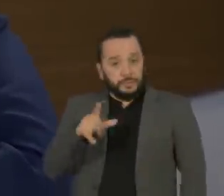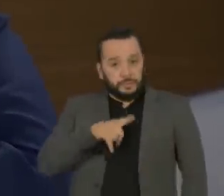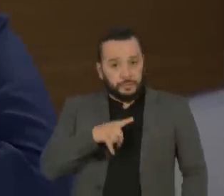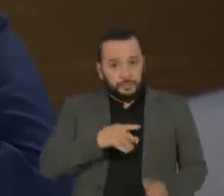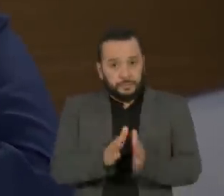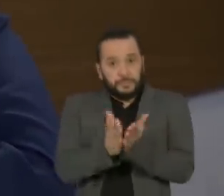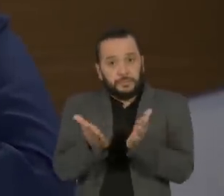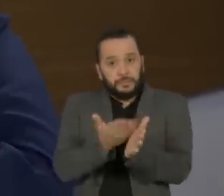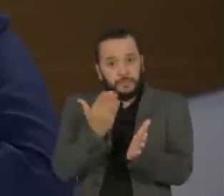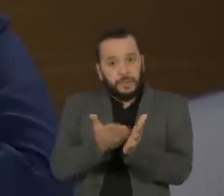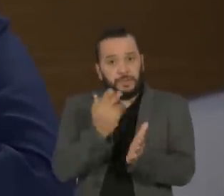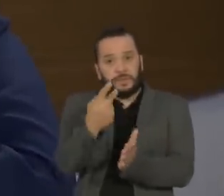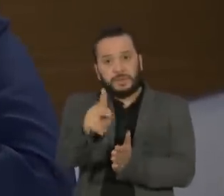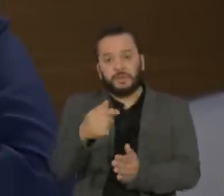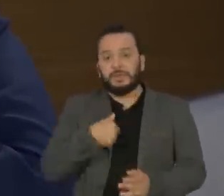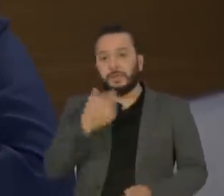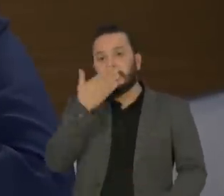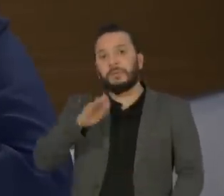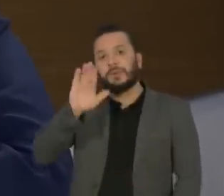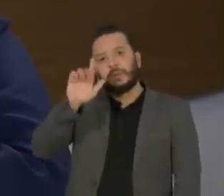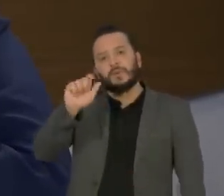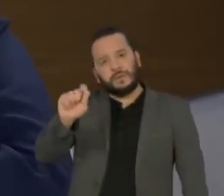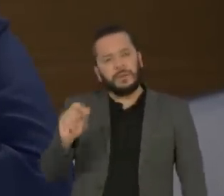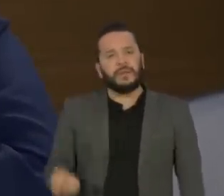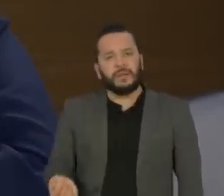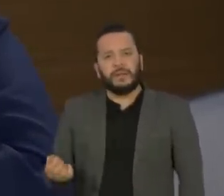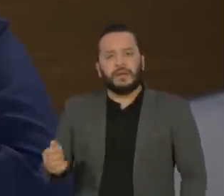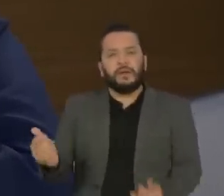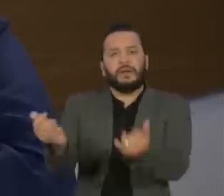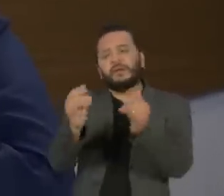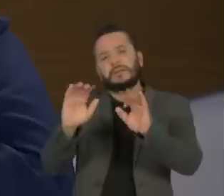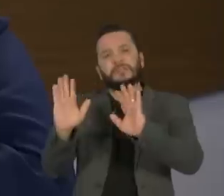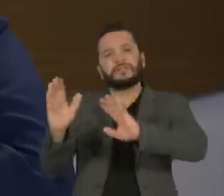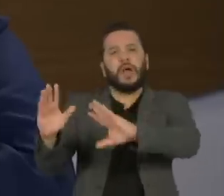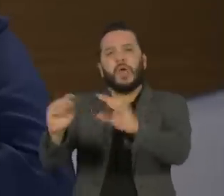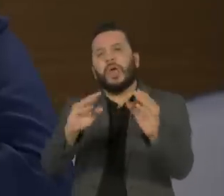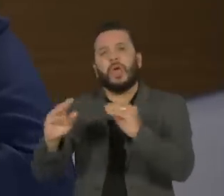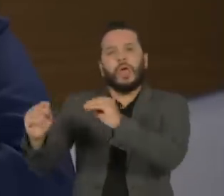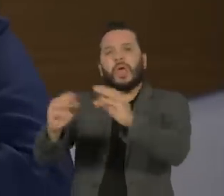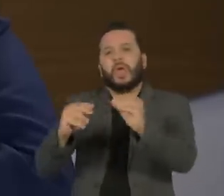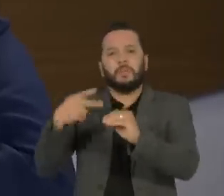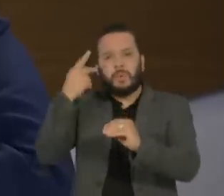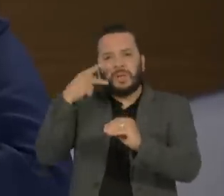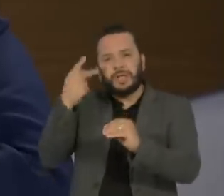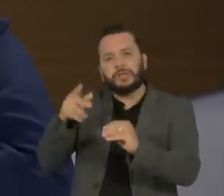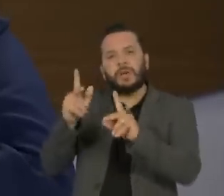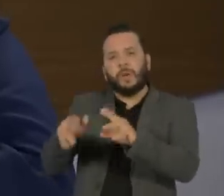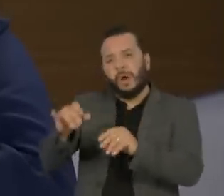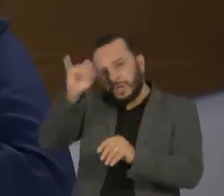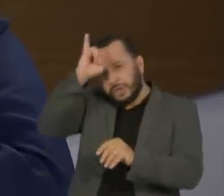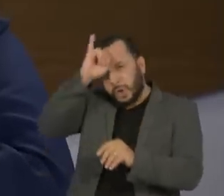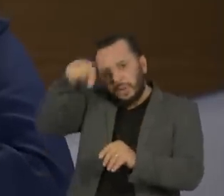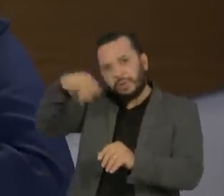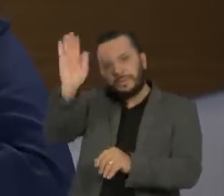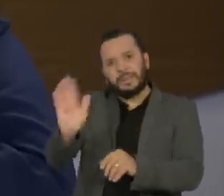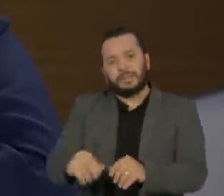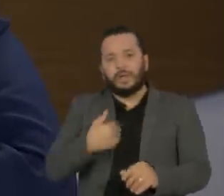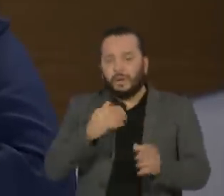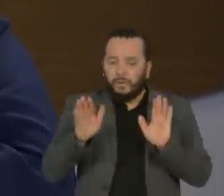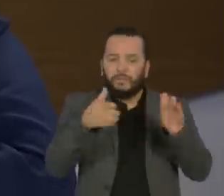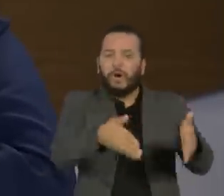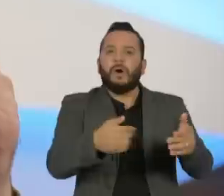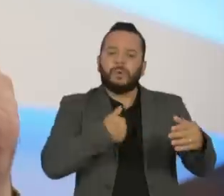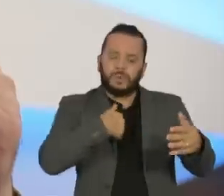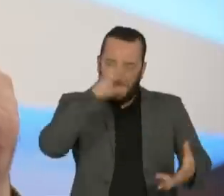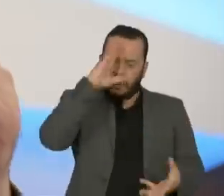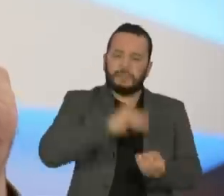promessa que é ficar longe desse buchicho idiota que se tornou a discussão política aqui no Brasil. Minha atuação se focará exclusivamente no que eu